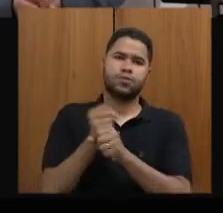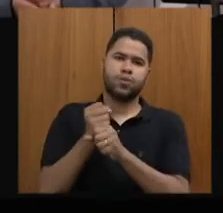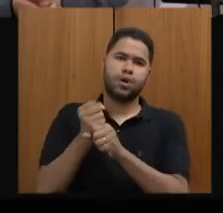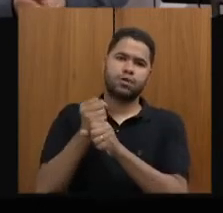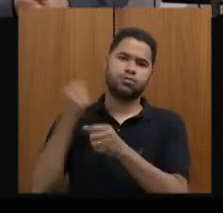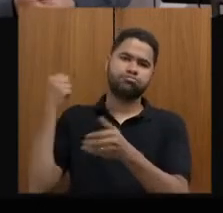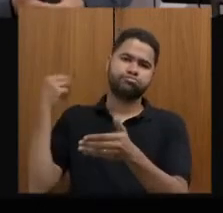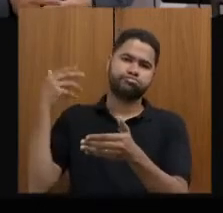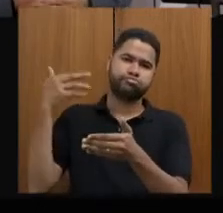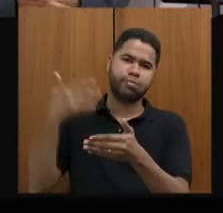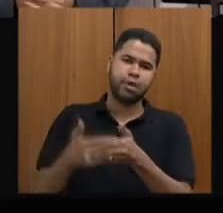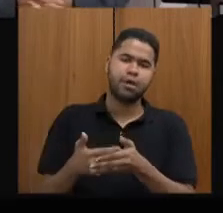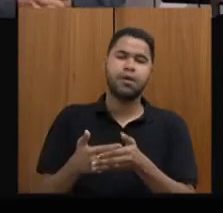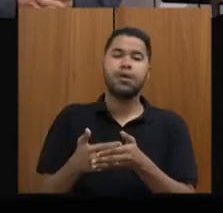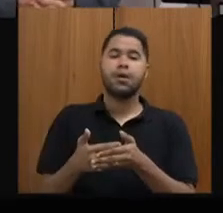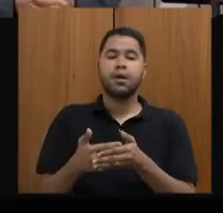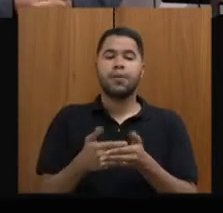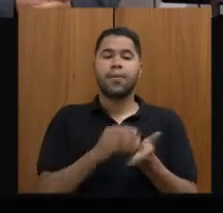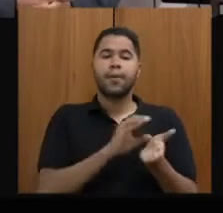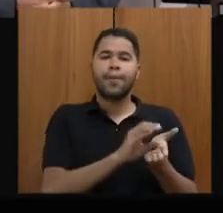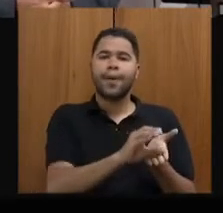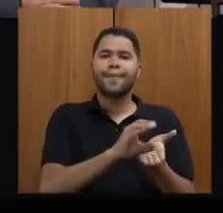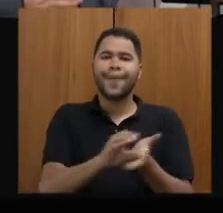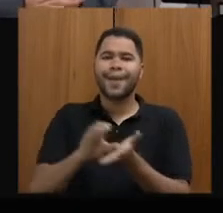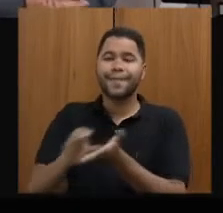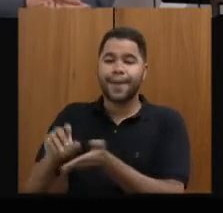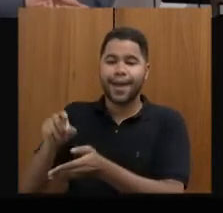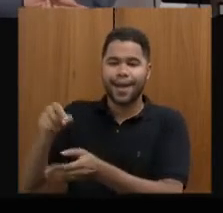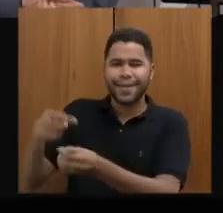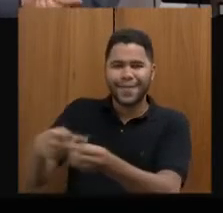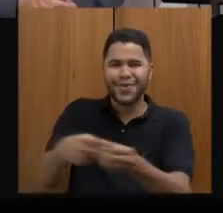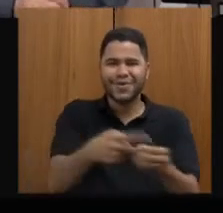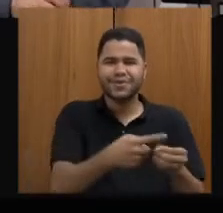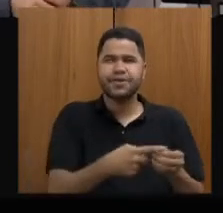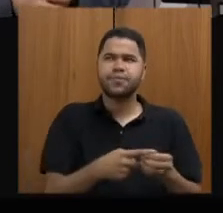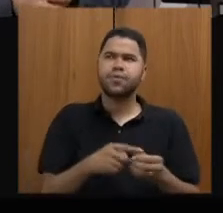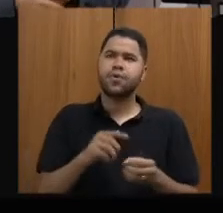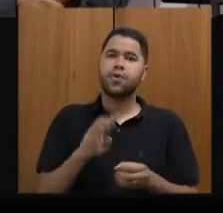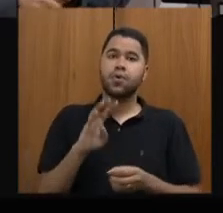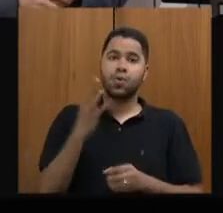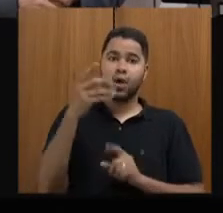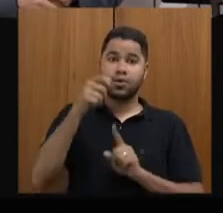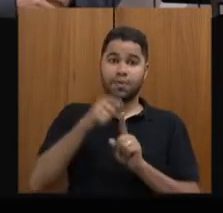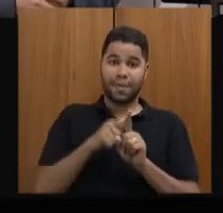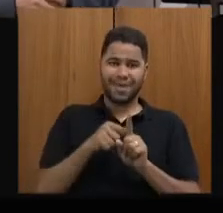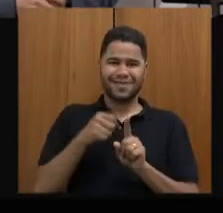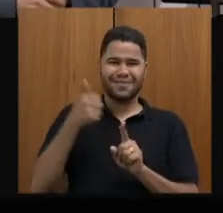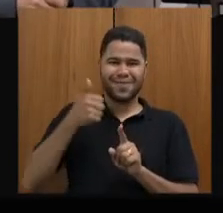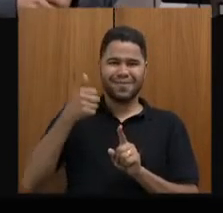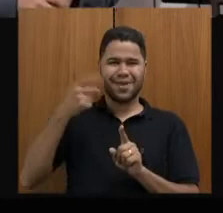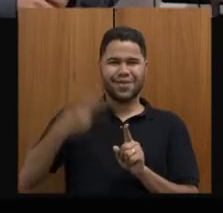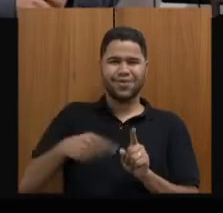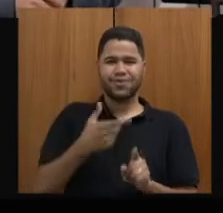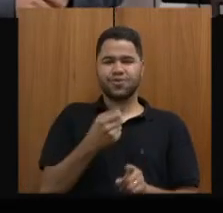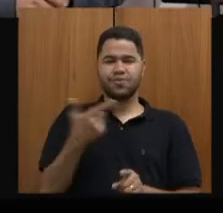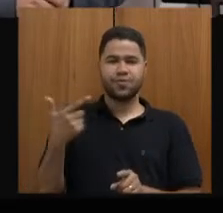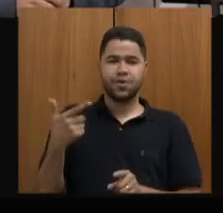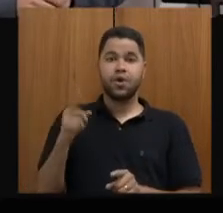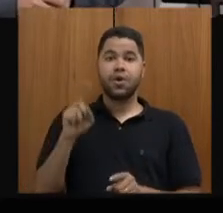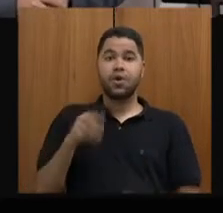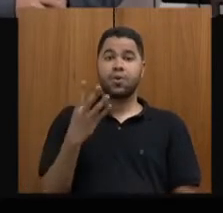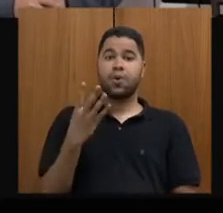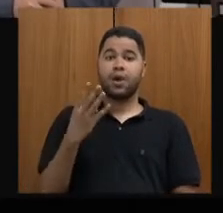repassamos para os municípios, no primeiro quadrimestre de 2022, R$.686